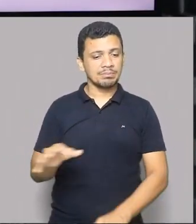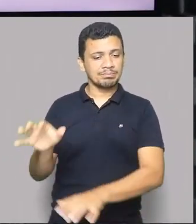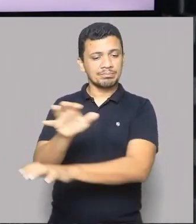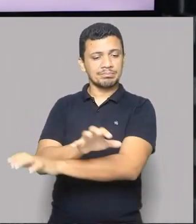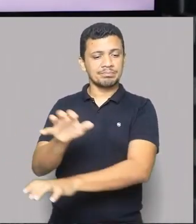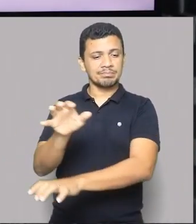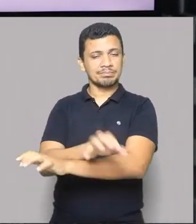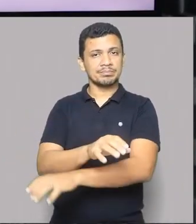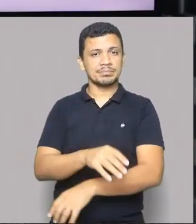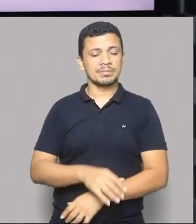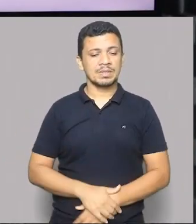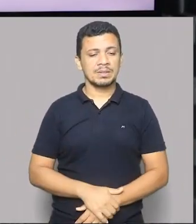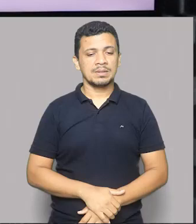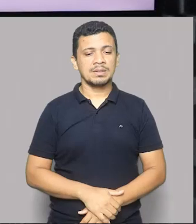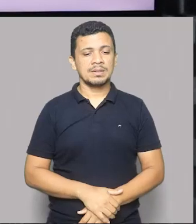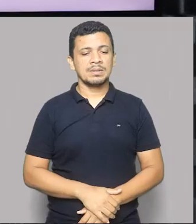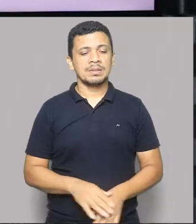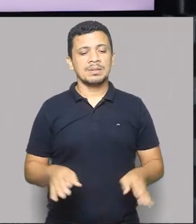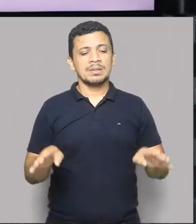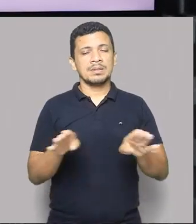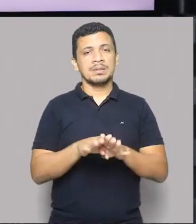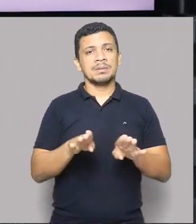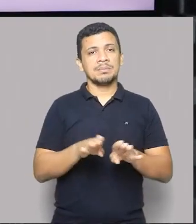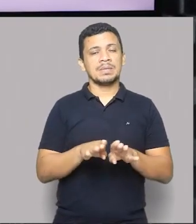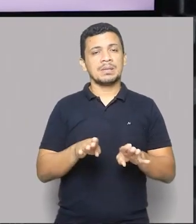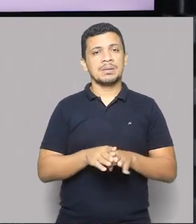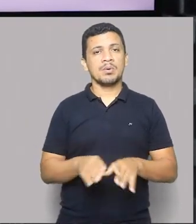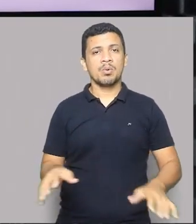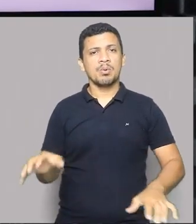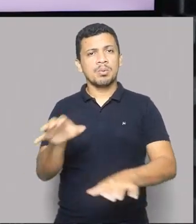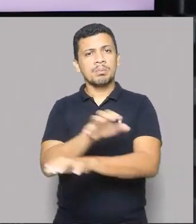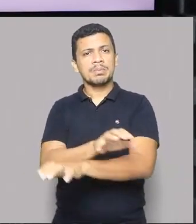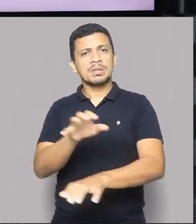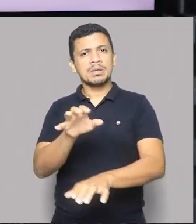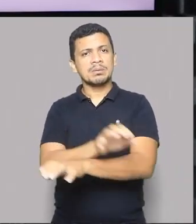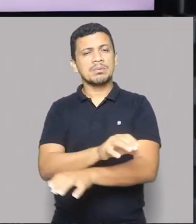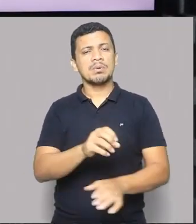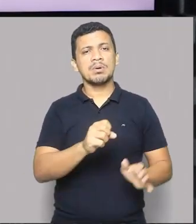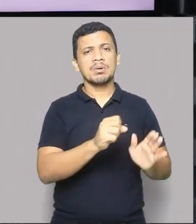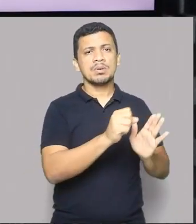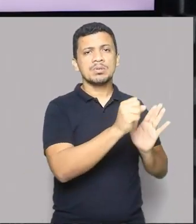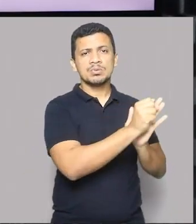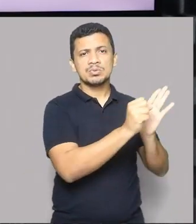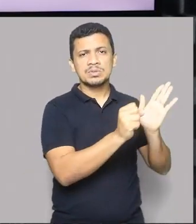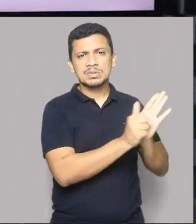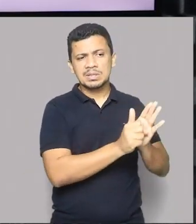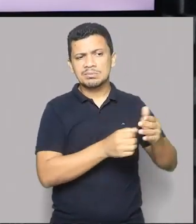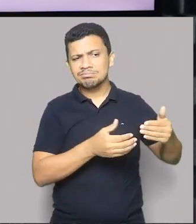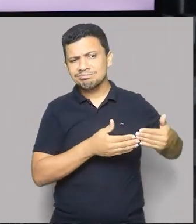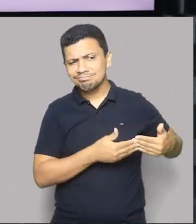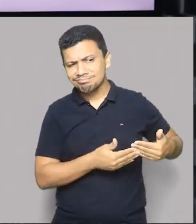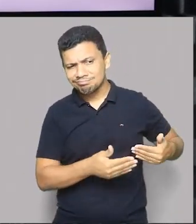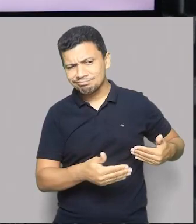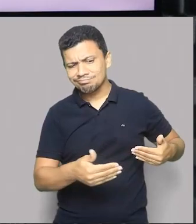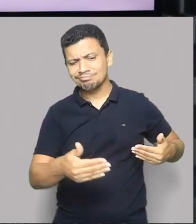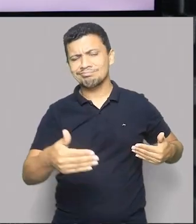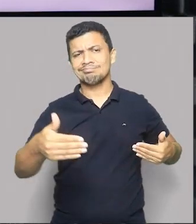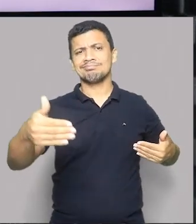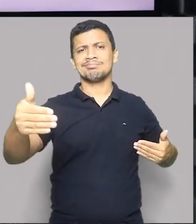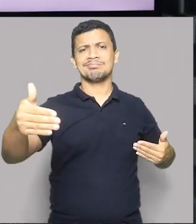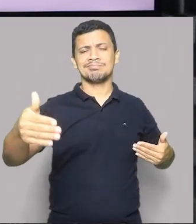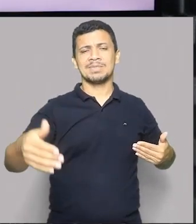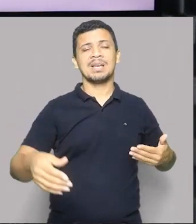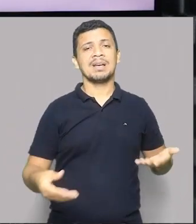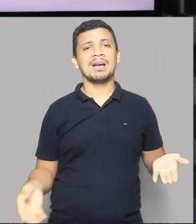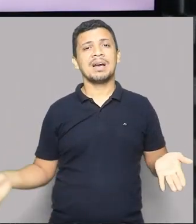e com o bioma que ao longo dos séculos, desde o seu processo de colonização, até